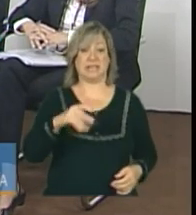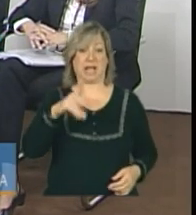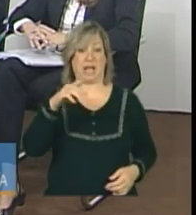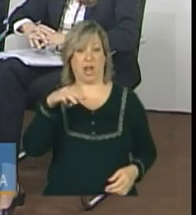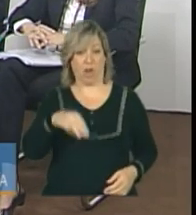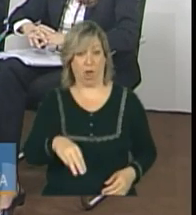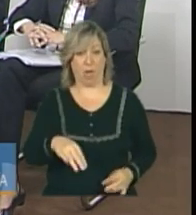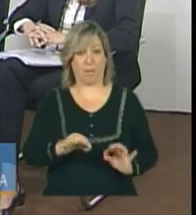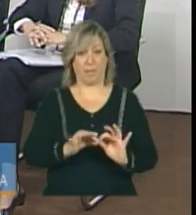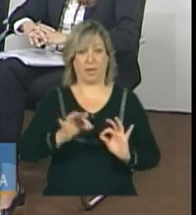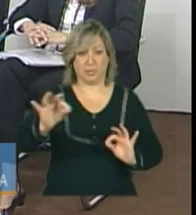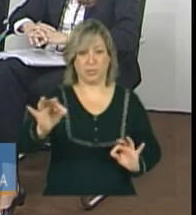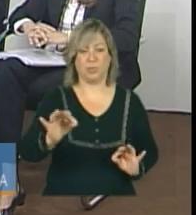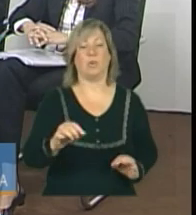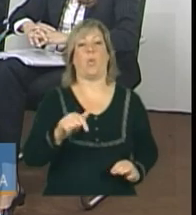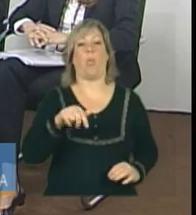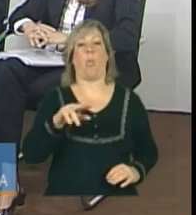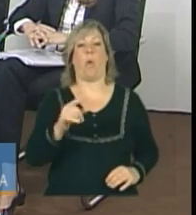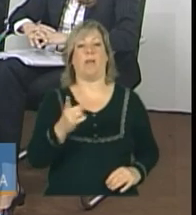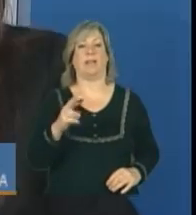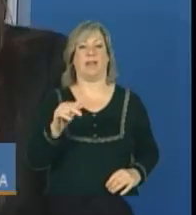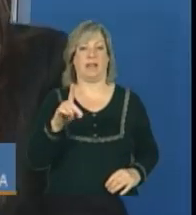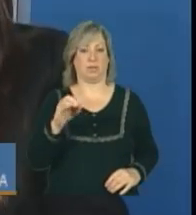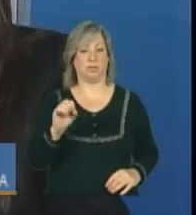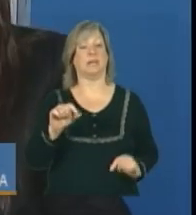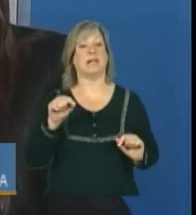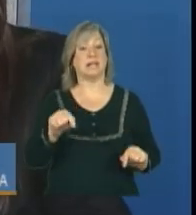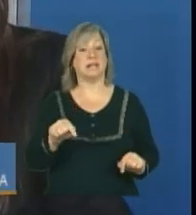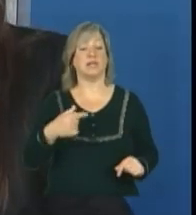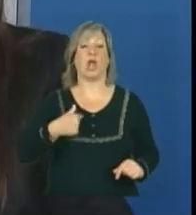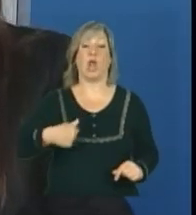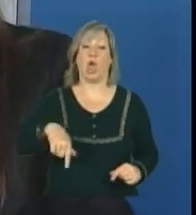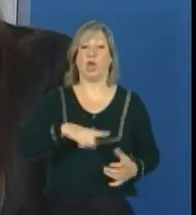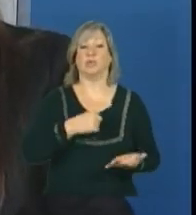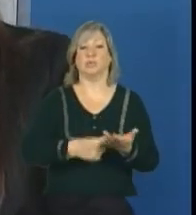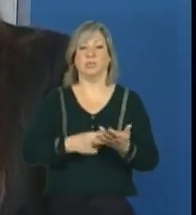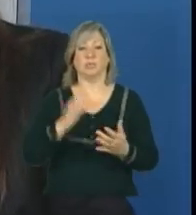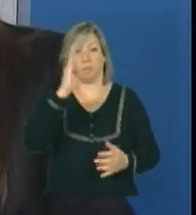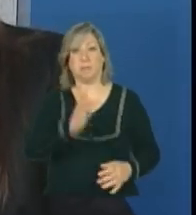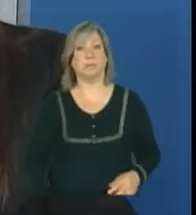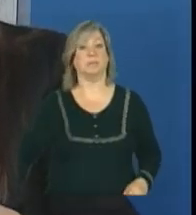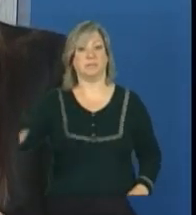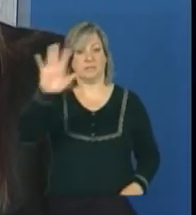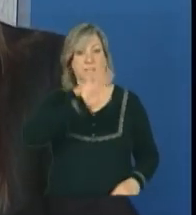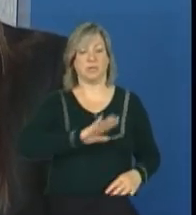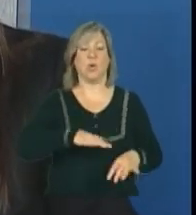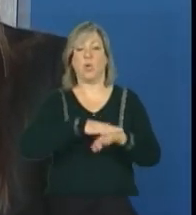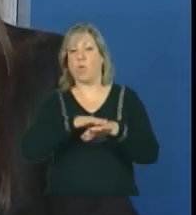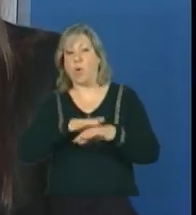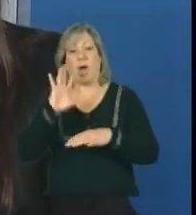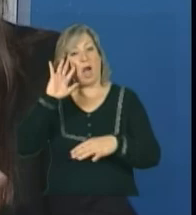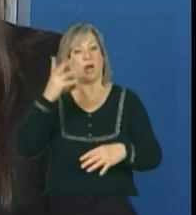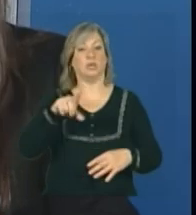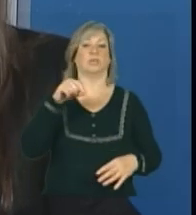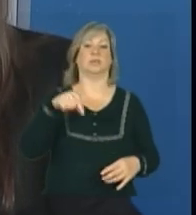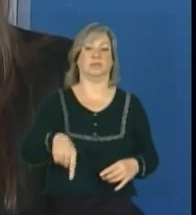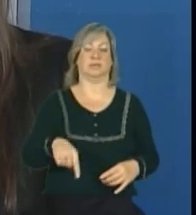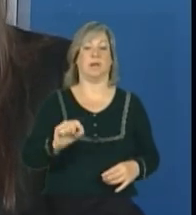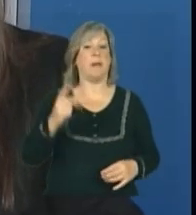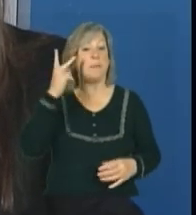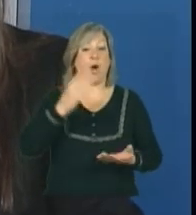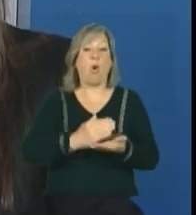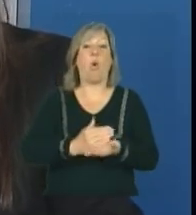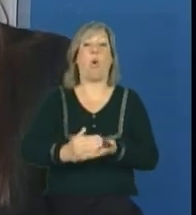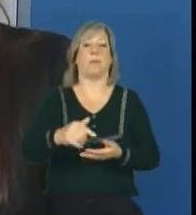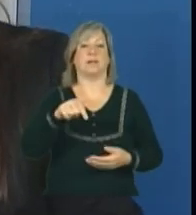foi um parâmetro que nós pactuamos nacionalmente, uma referência para o início desse